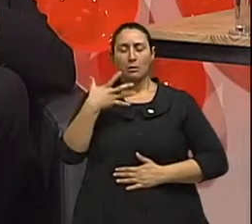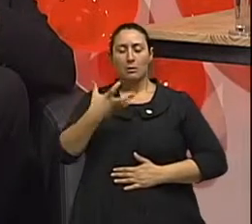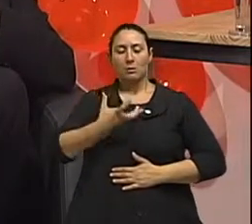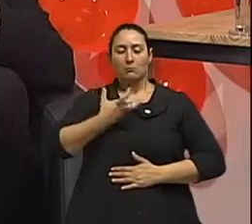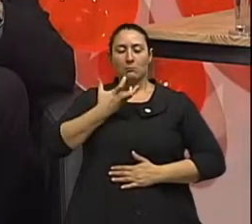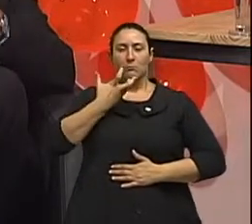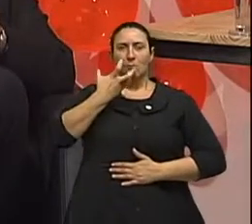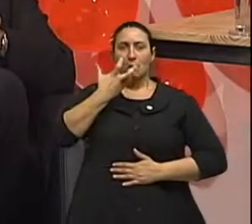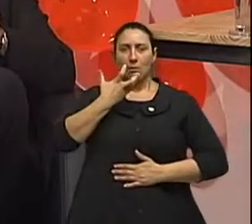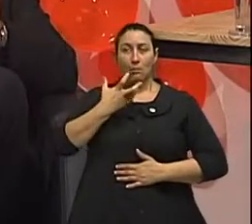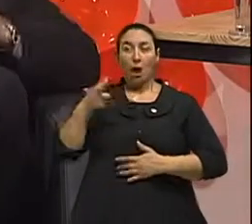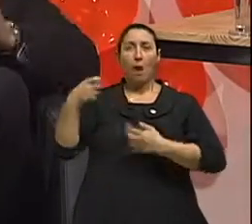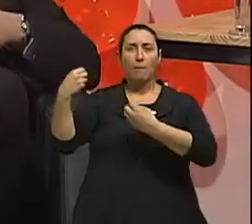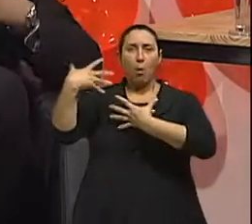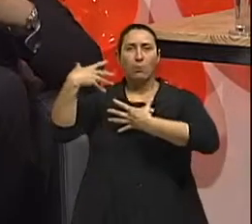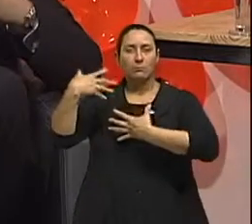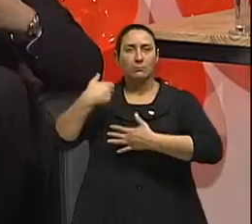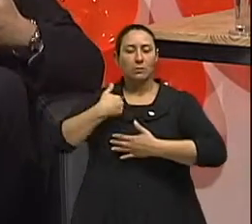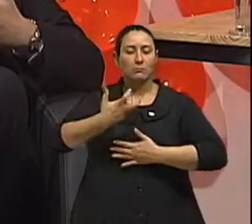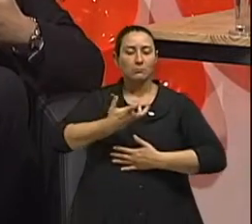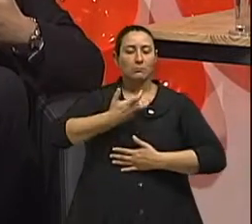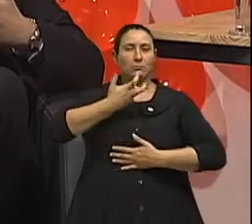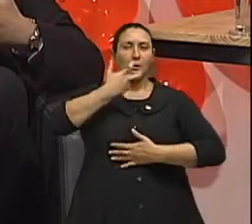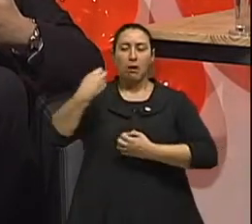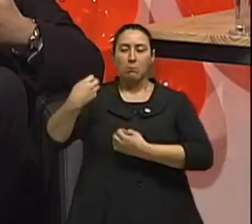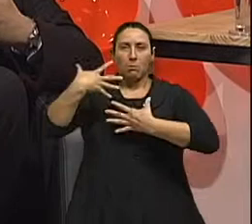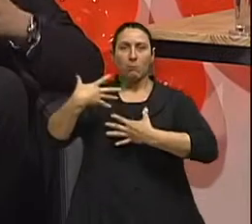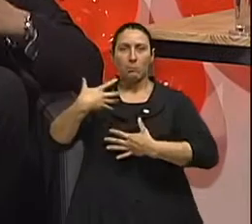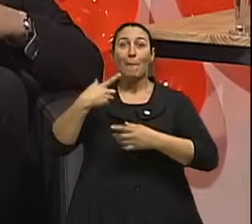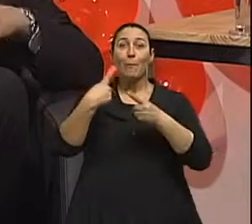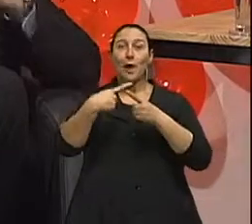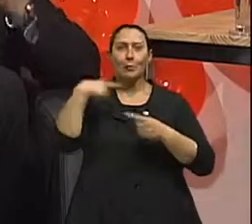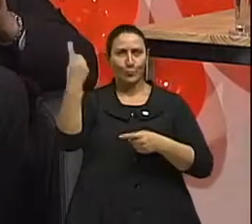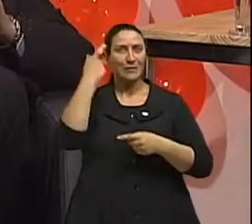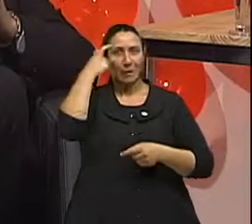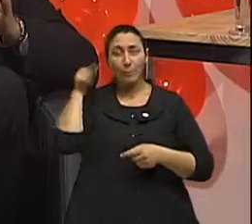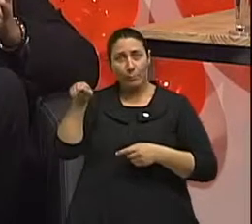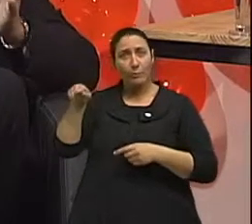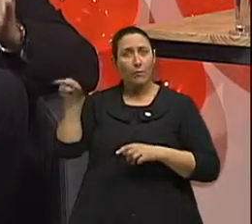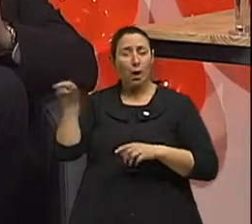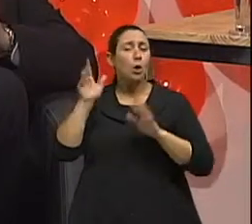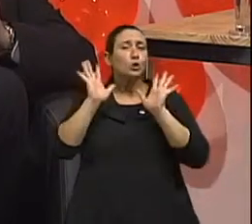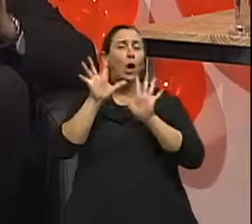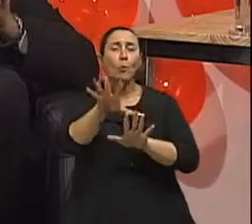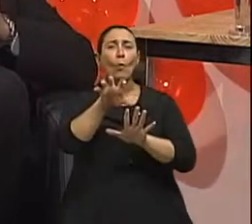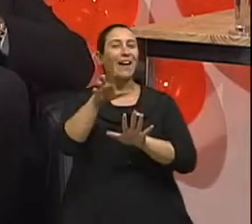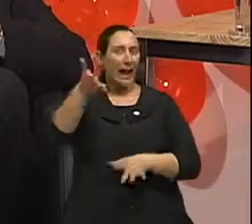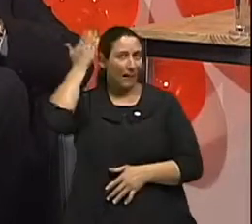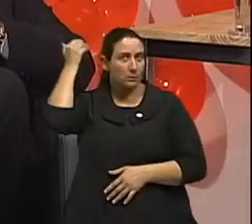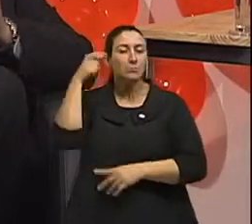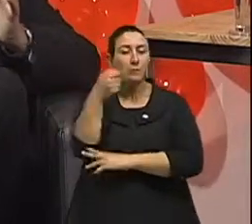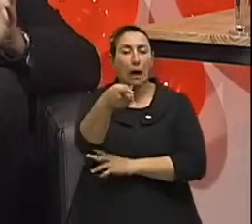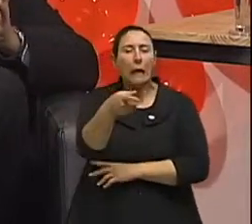embaixo da máquina, evidente que na hora de fazer a radiação, as pessoas têm que respirar. E o equipamento novo permite, já que se